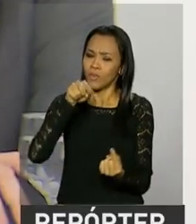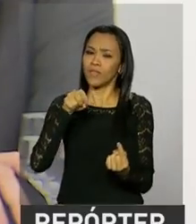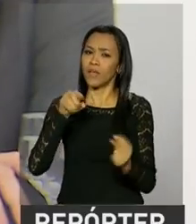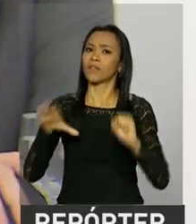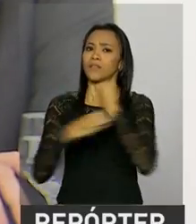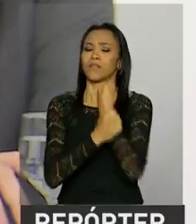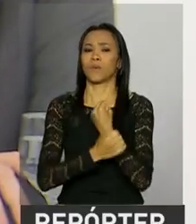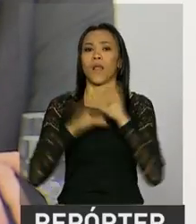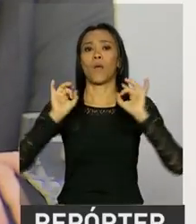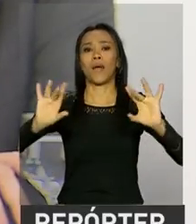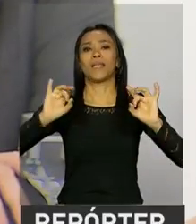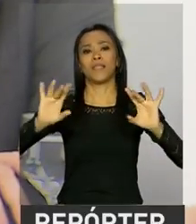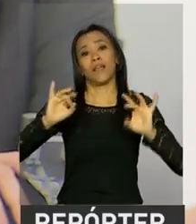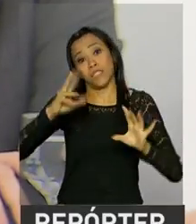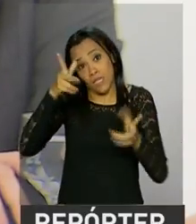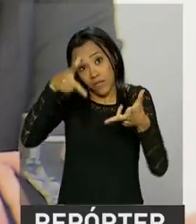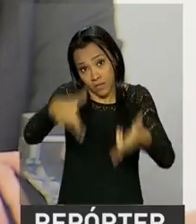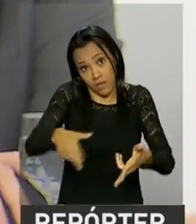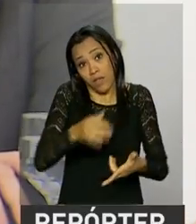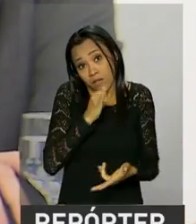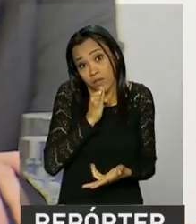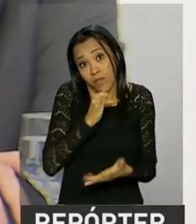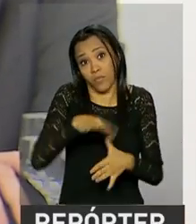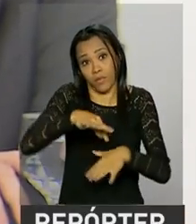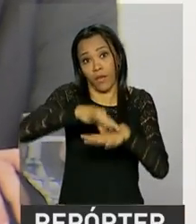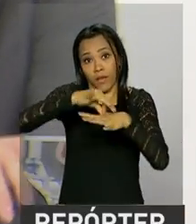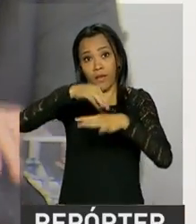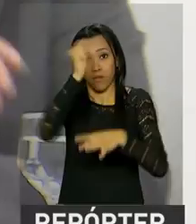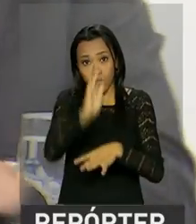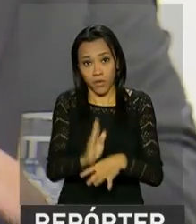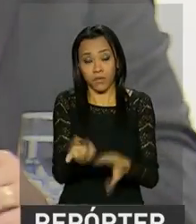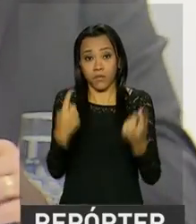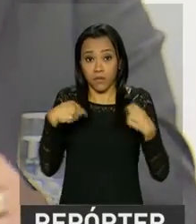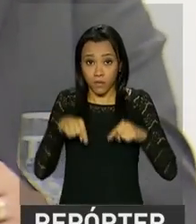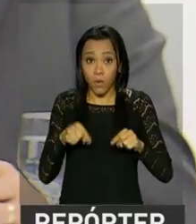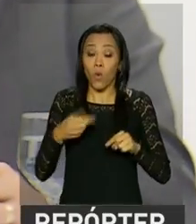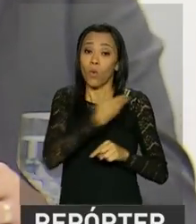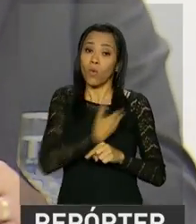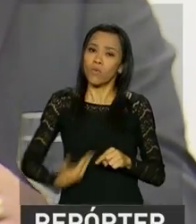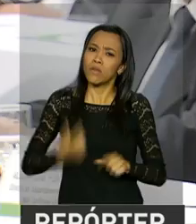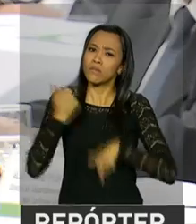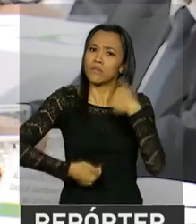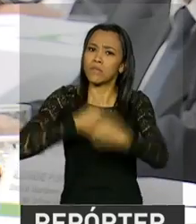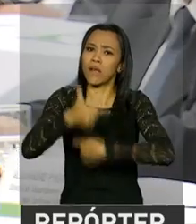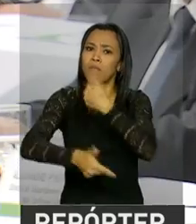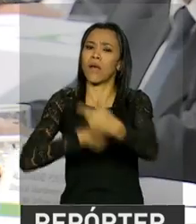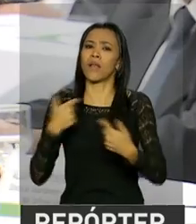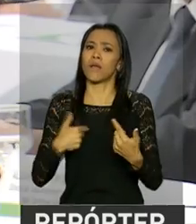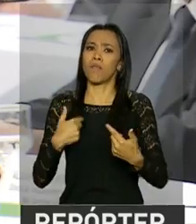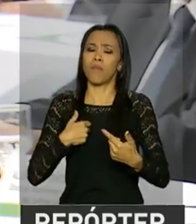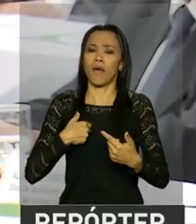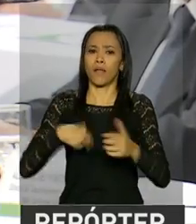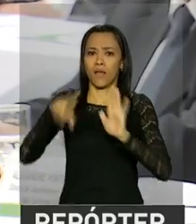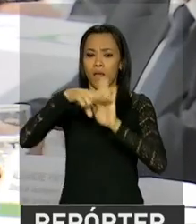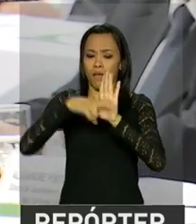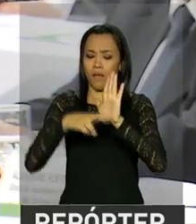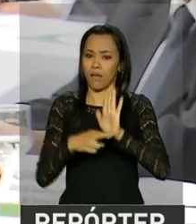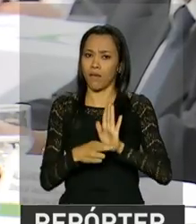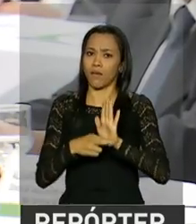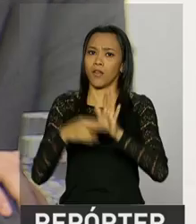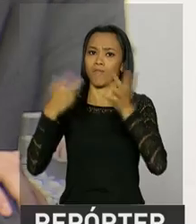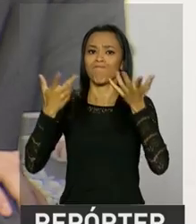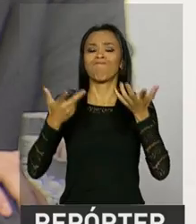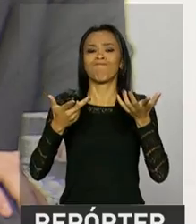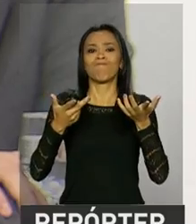produtos, como a carne brasileira, por exemplo. O governo trabalha para normatizar a exportação do produto,